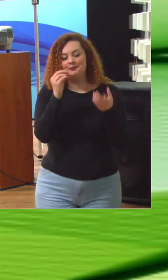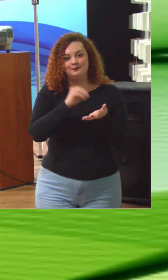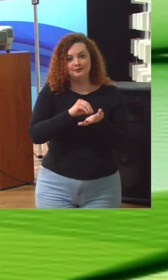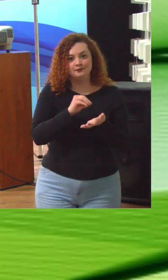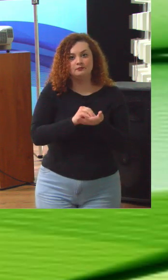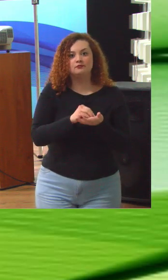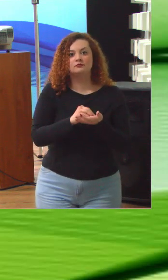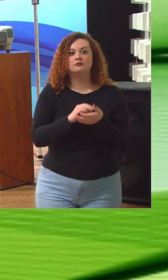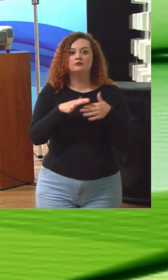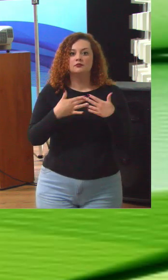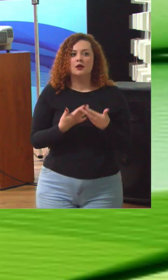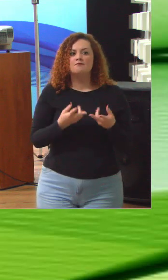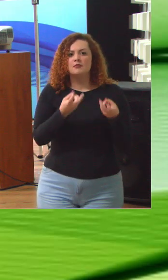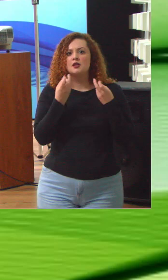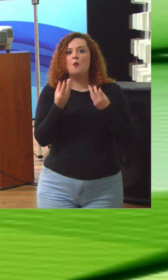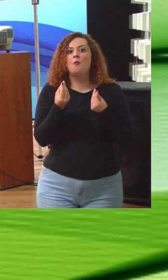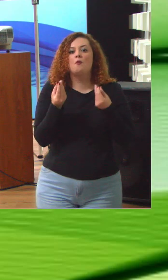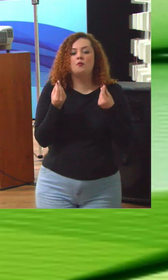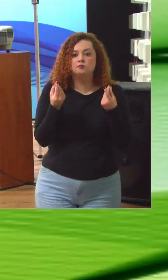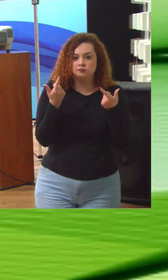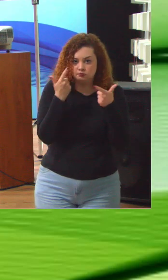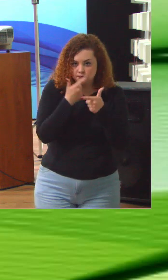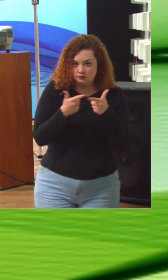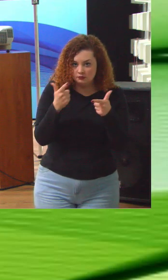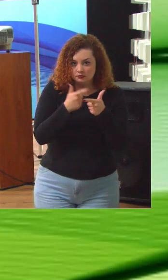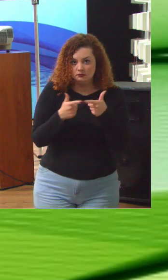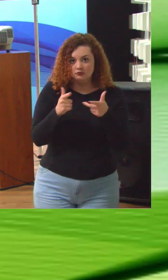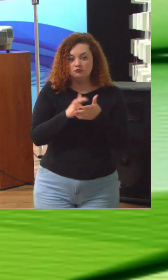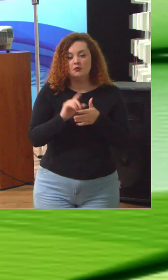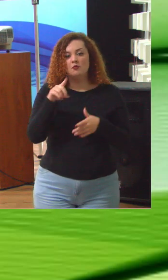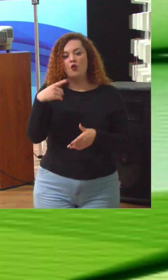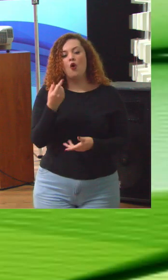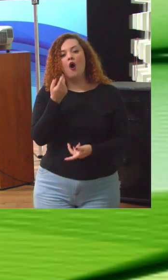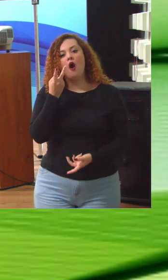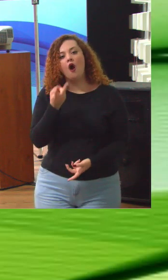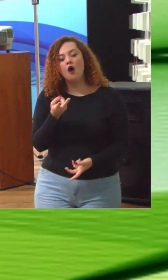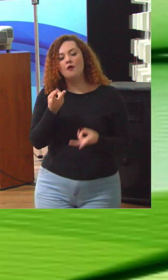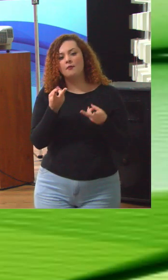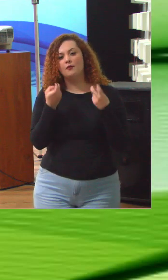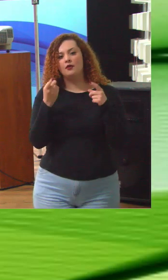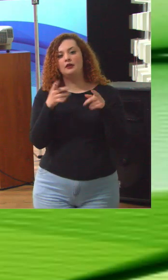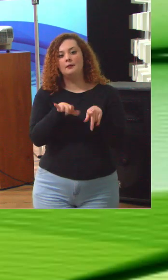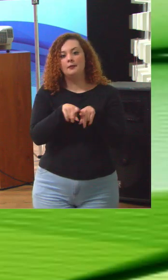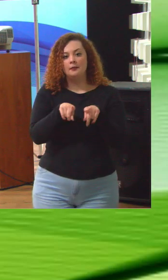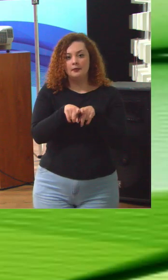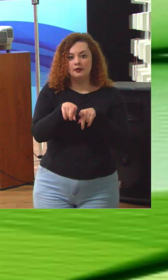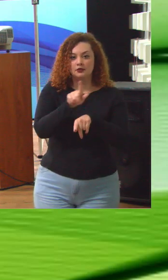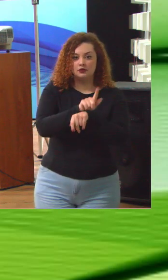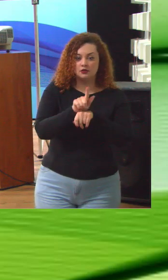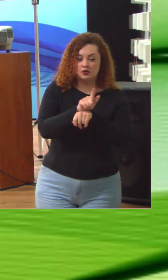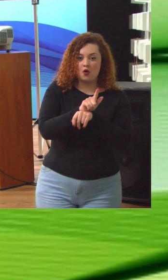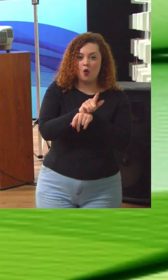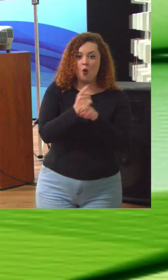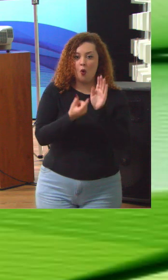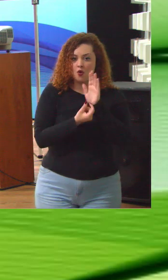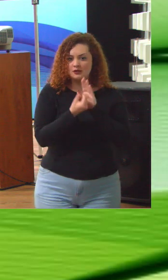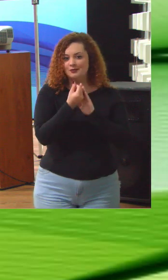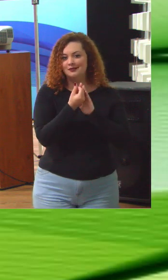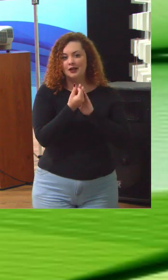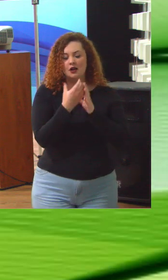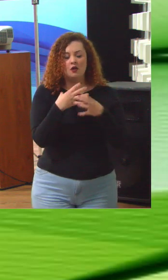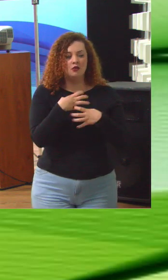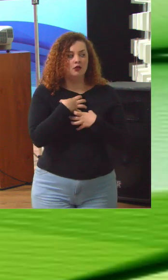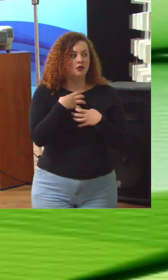problema muito problema e quando nós olhamos para a gestão orçamentária faz vergonha nós temos muita